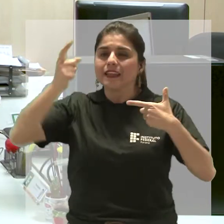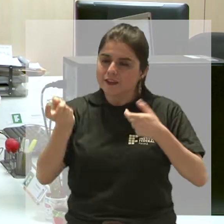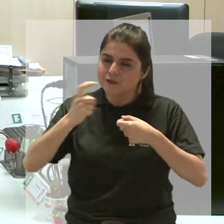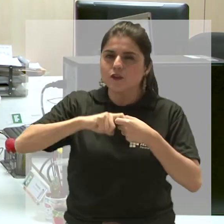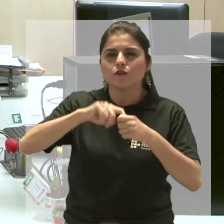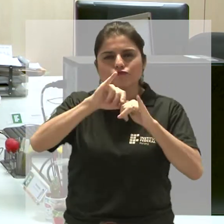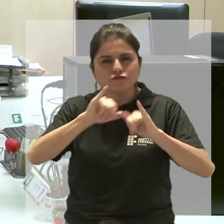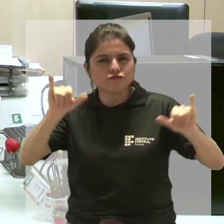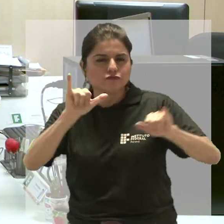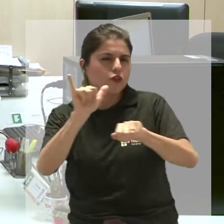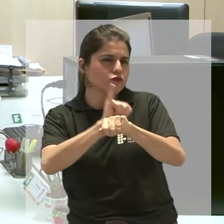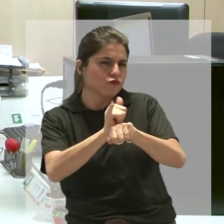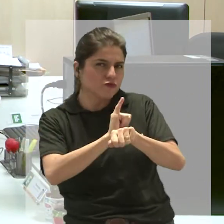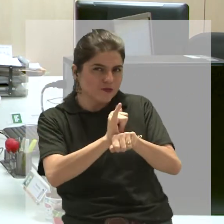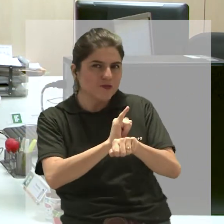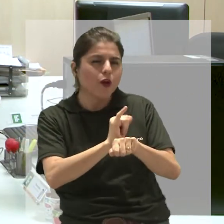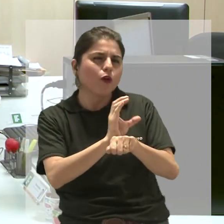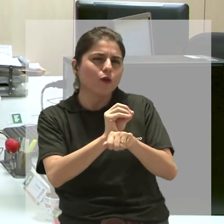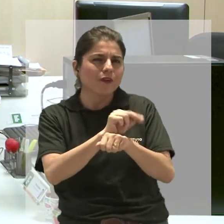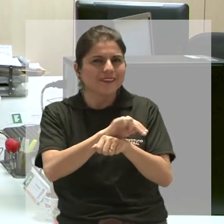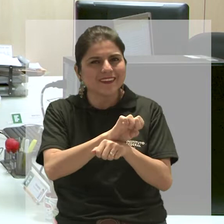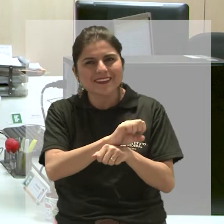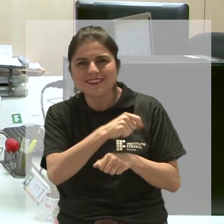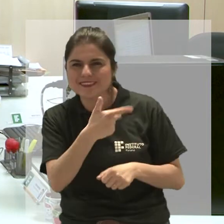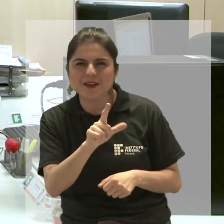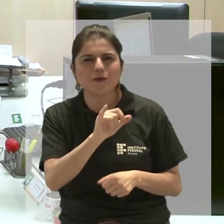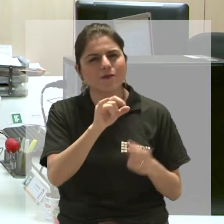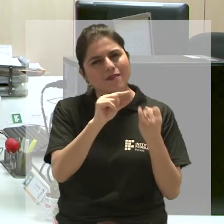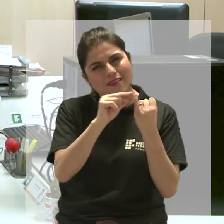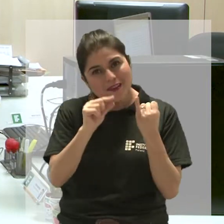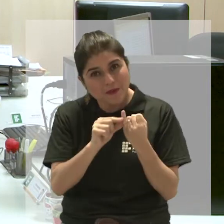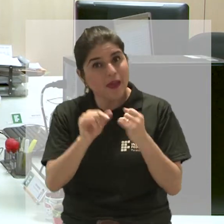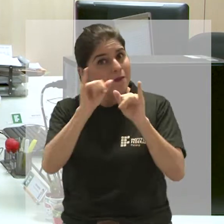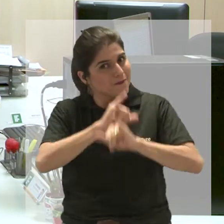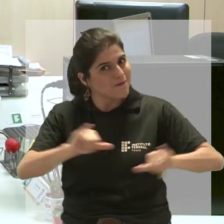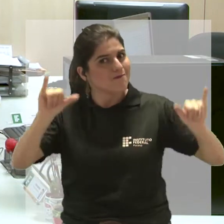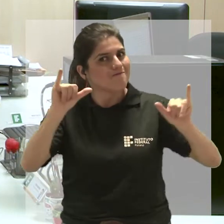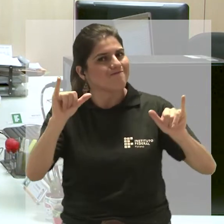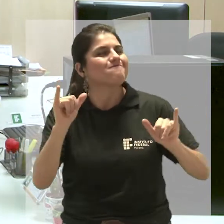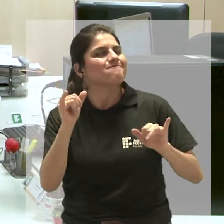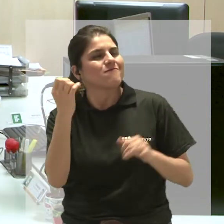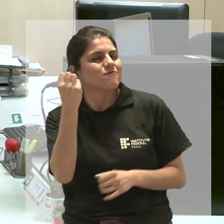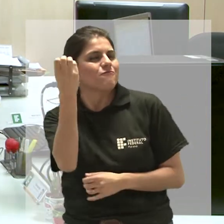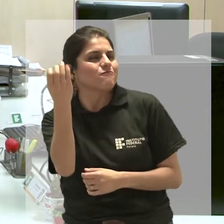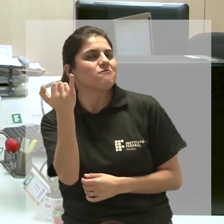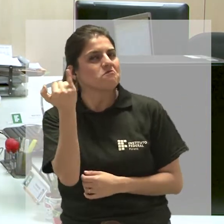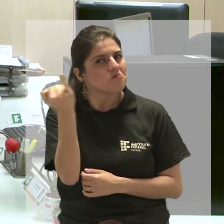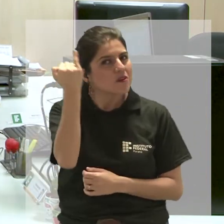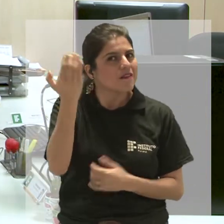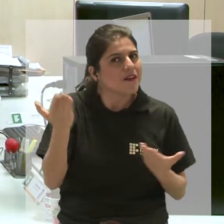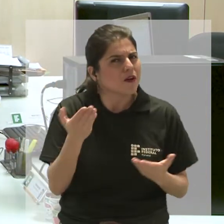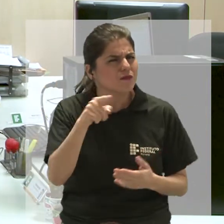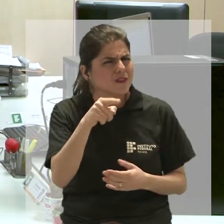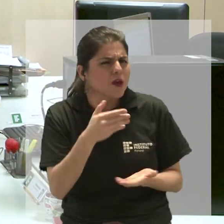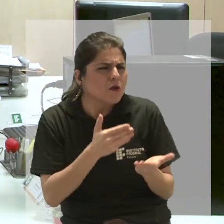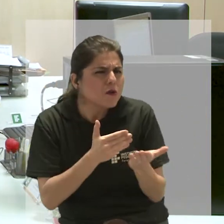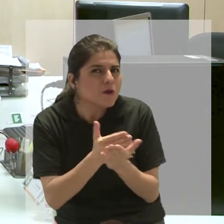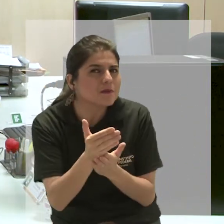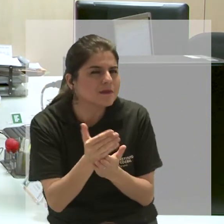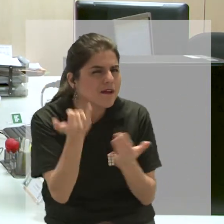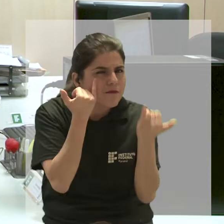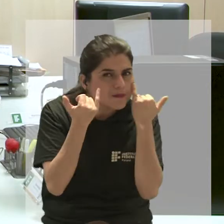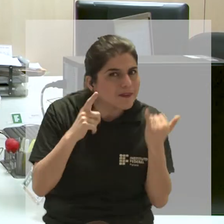do canal Conexão em IFPR, trazendo as notícias mais importantes desta primeira semana de aulas. Quer começar o semestre bem